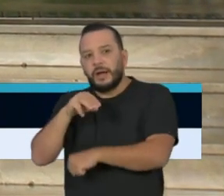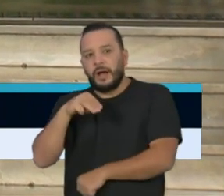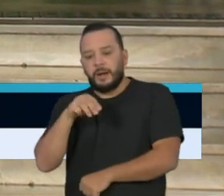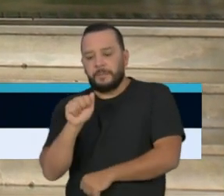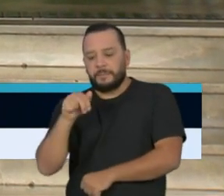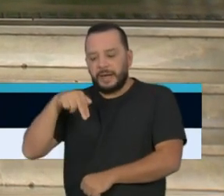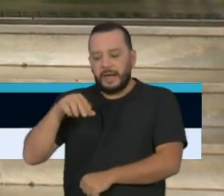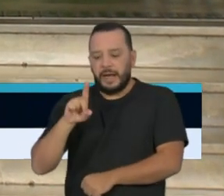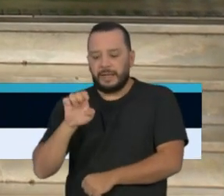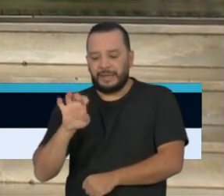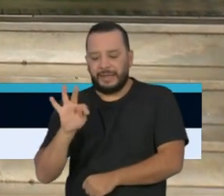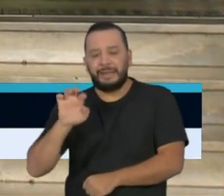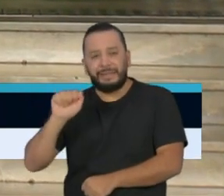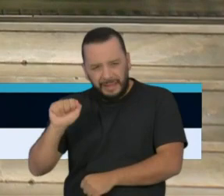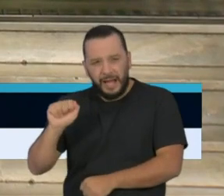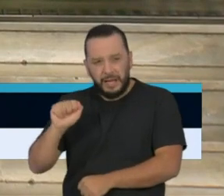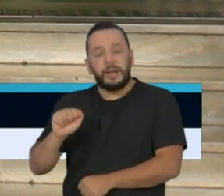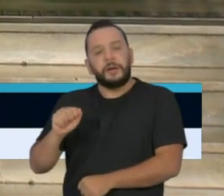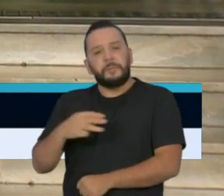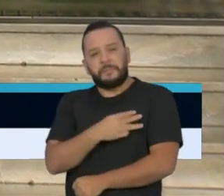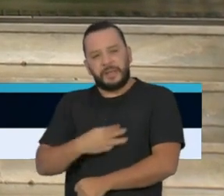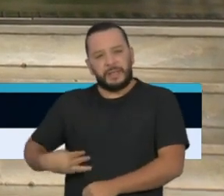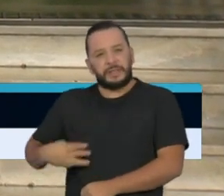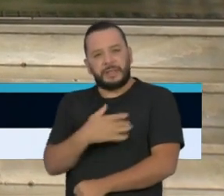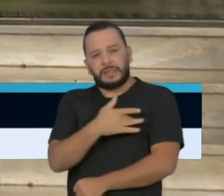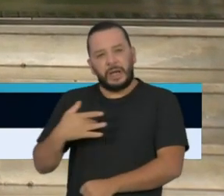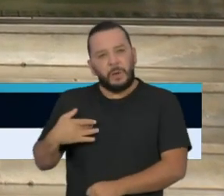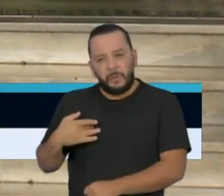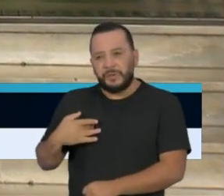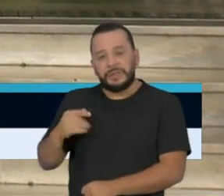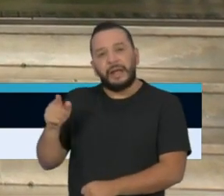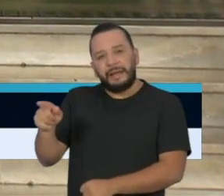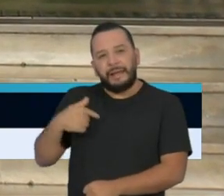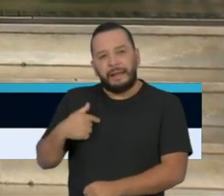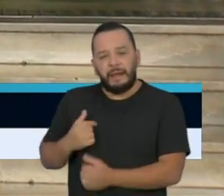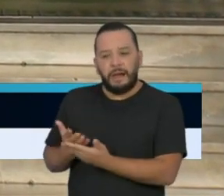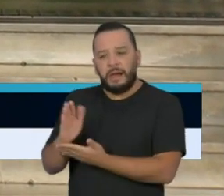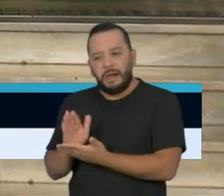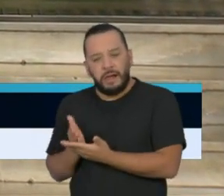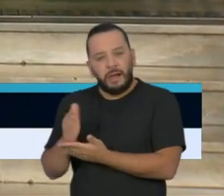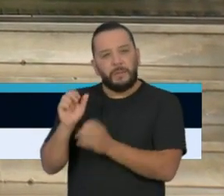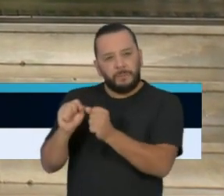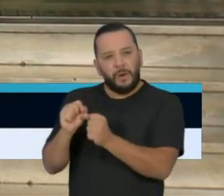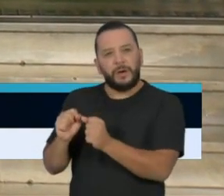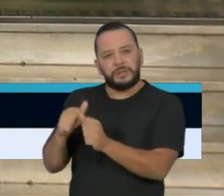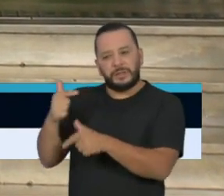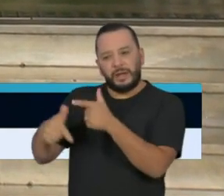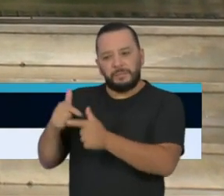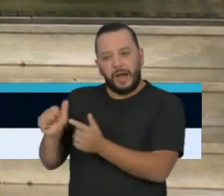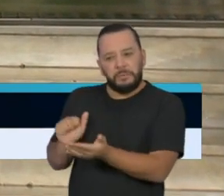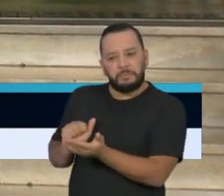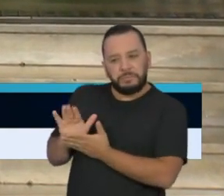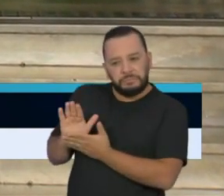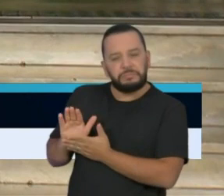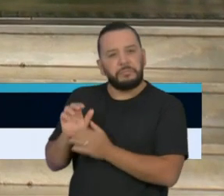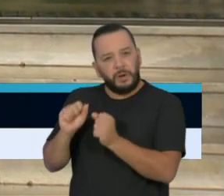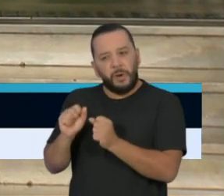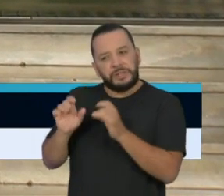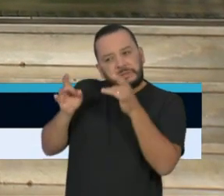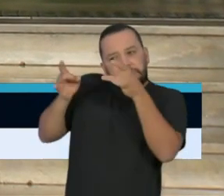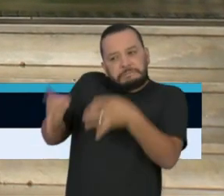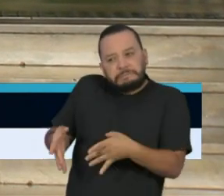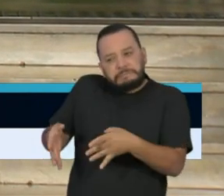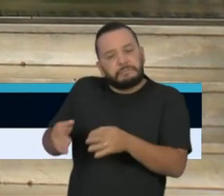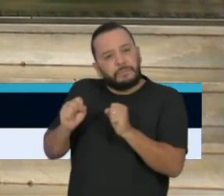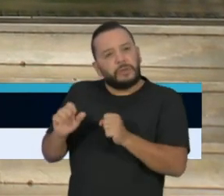ele já disse ao senhor que tem esse receio de ter que deixar o cargo. E do ponto de vista prático, quais seriam